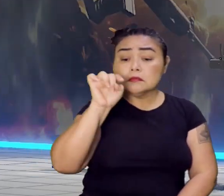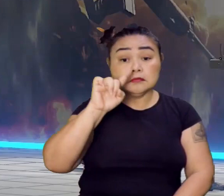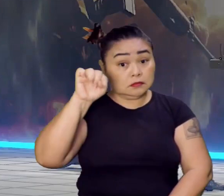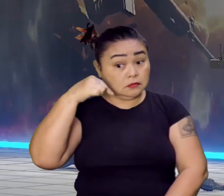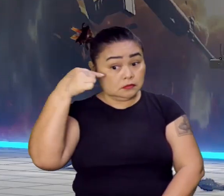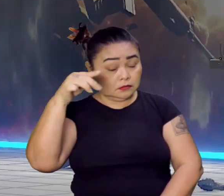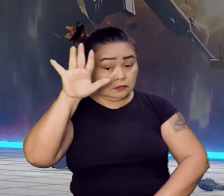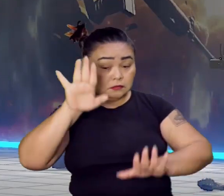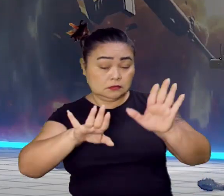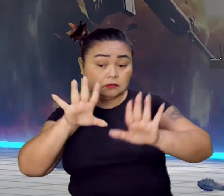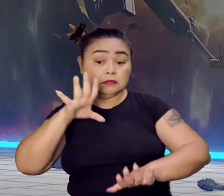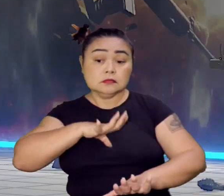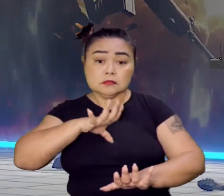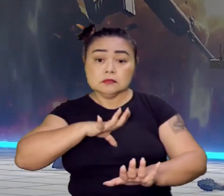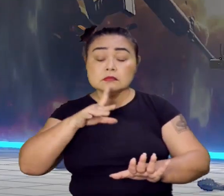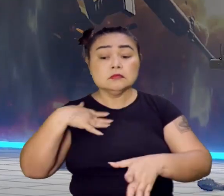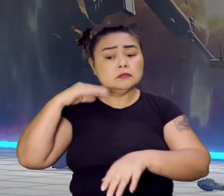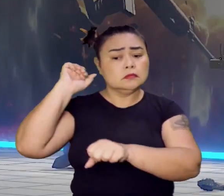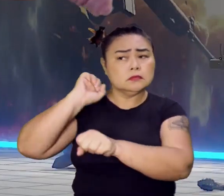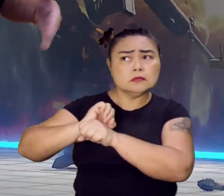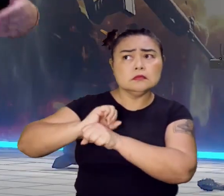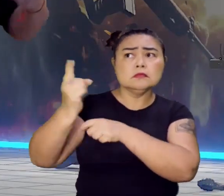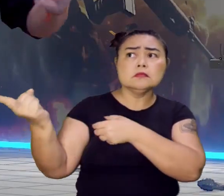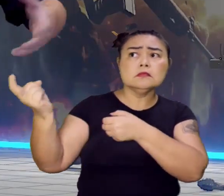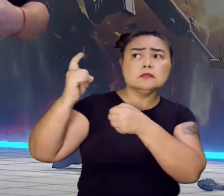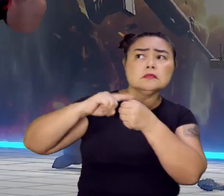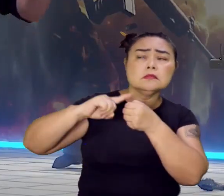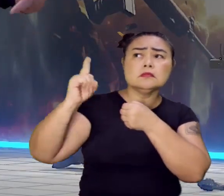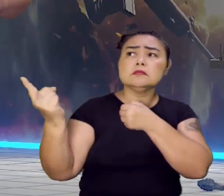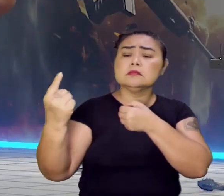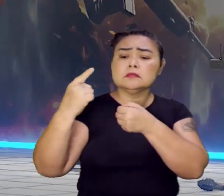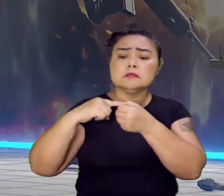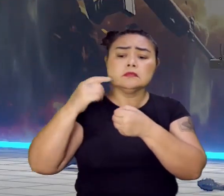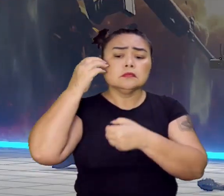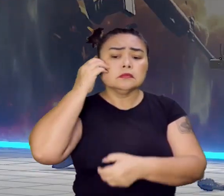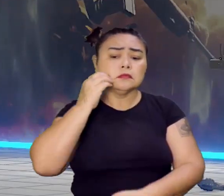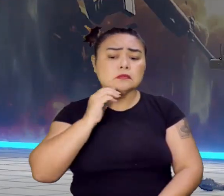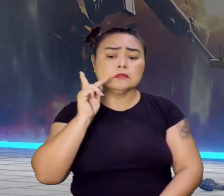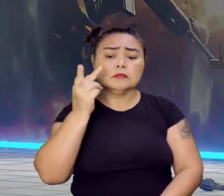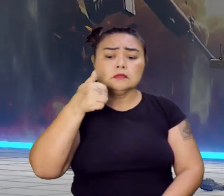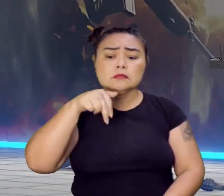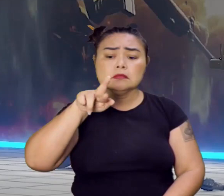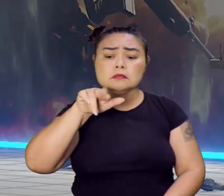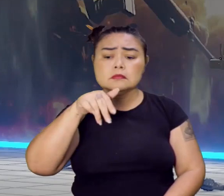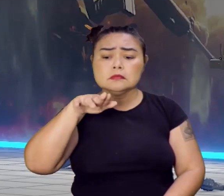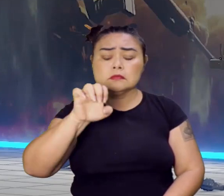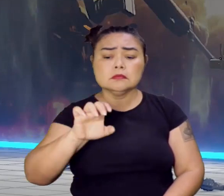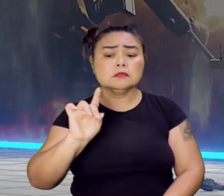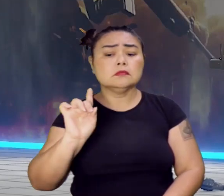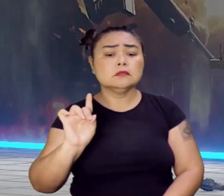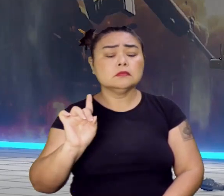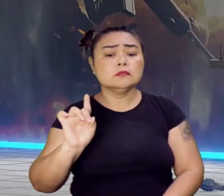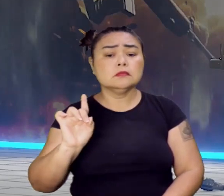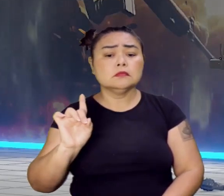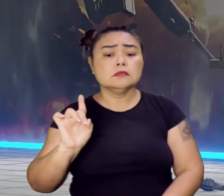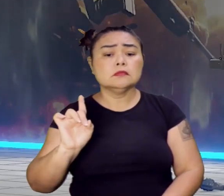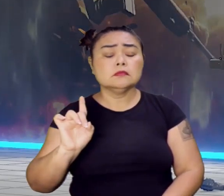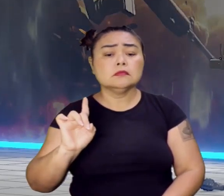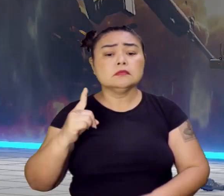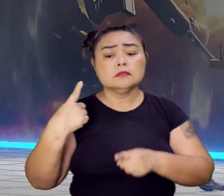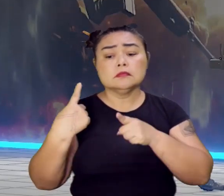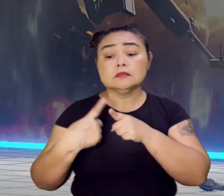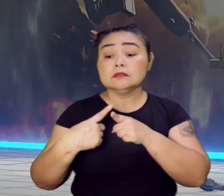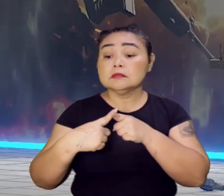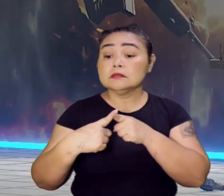alguns portugueses ficaram esperando a volta de Dom Henrique. Ficavam por muito tempo esperando essa volta de Dom Henrique. Porque ele